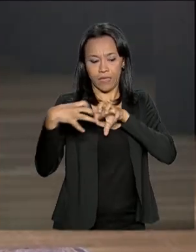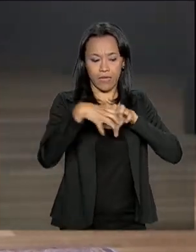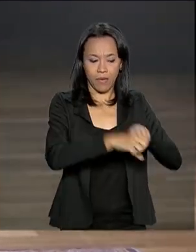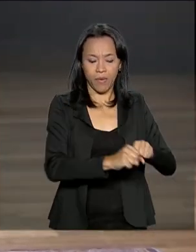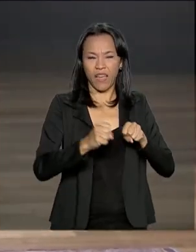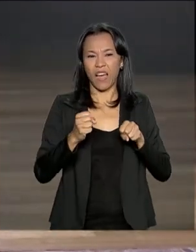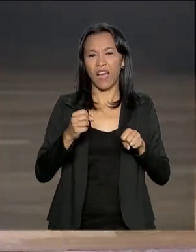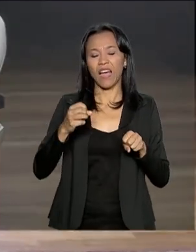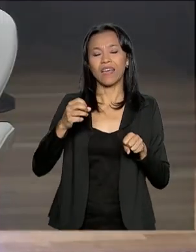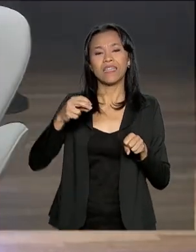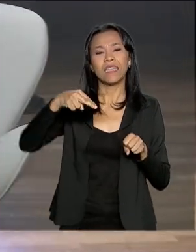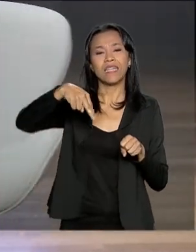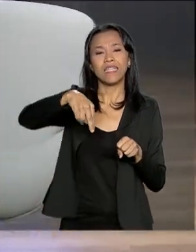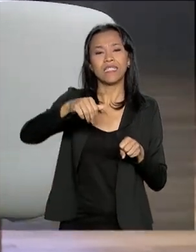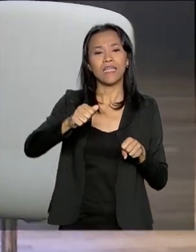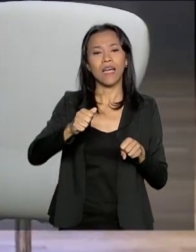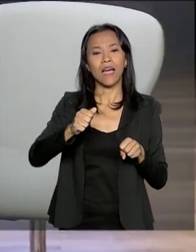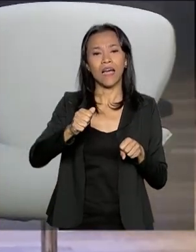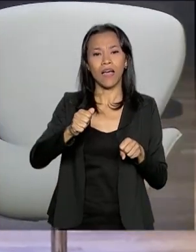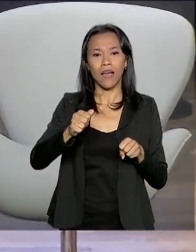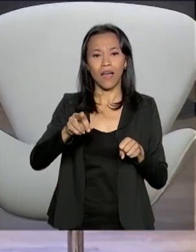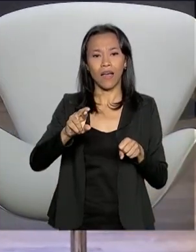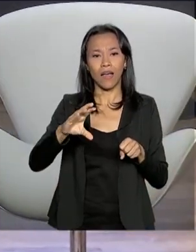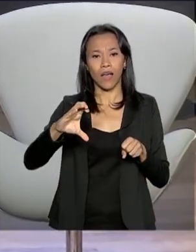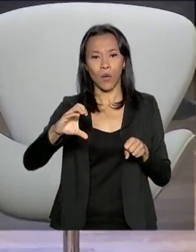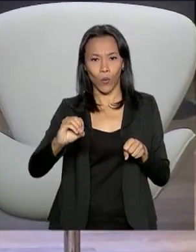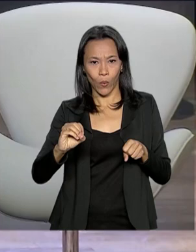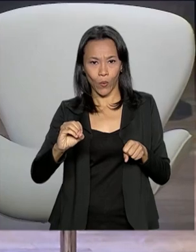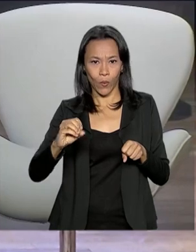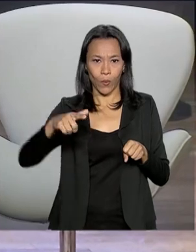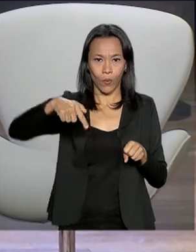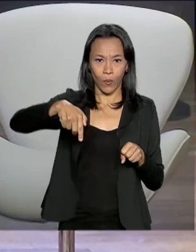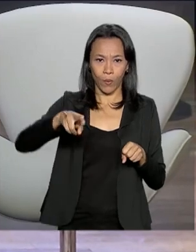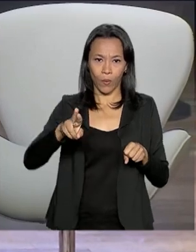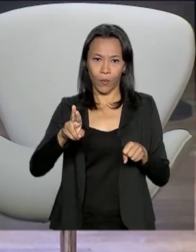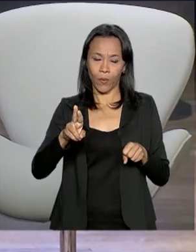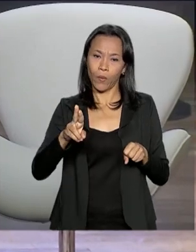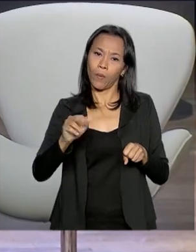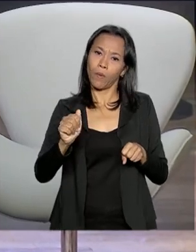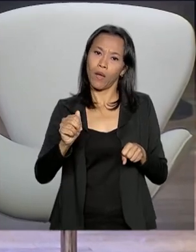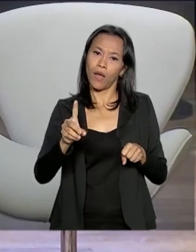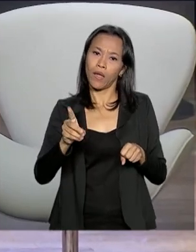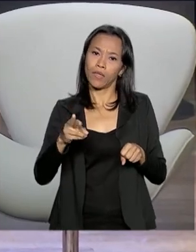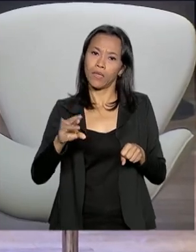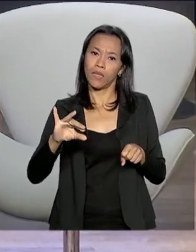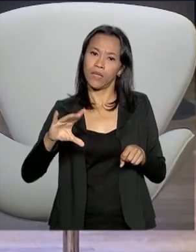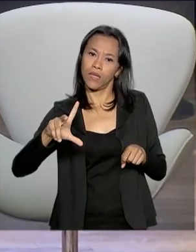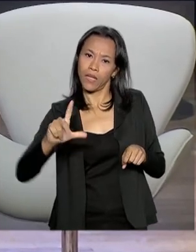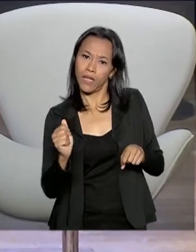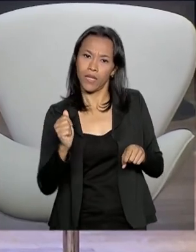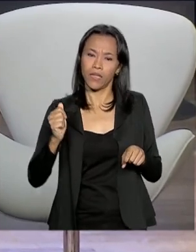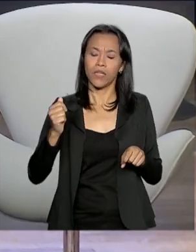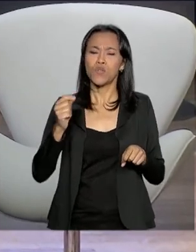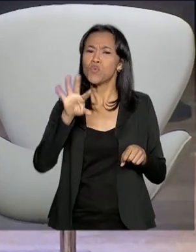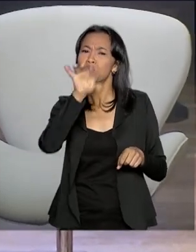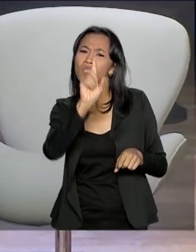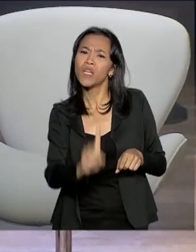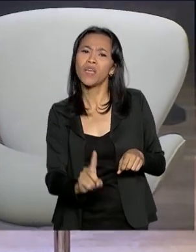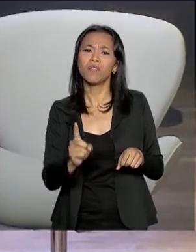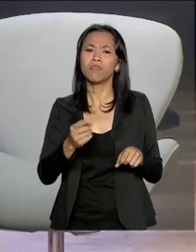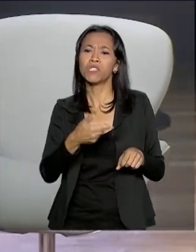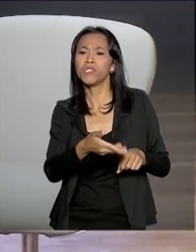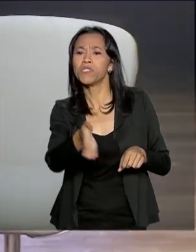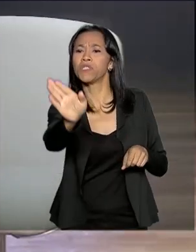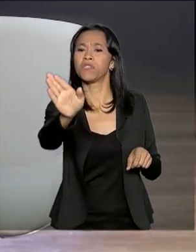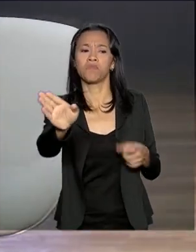tiram aquele direito mais comezinho que é o direito de ir e vir, o direito de circularmos com tranquilidade pelas